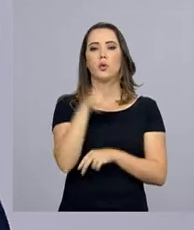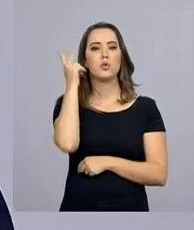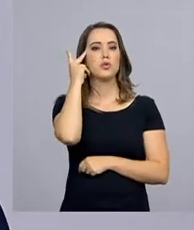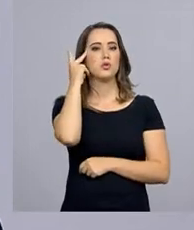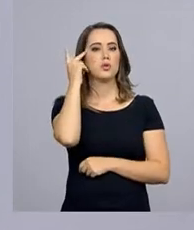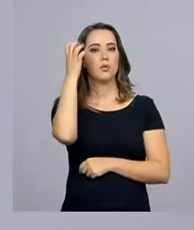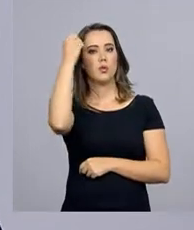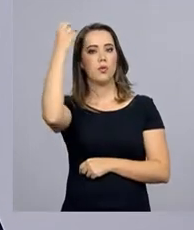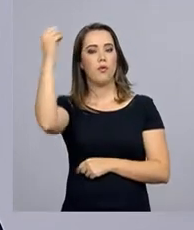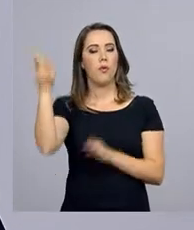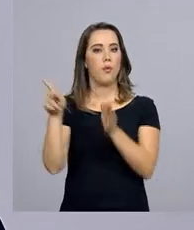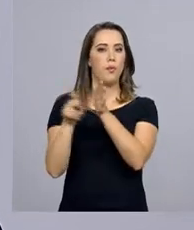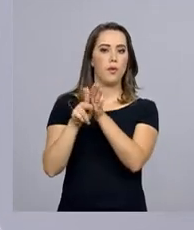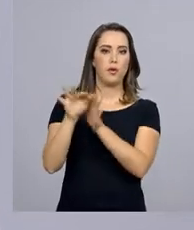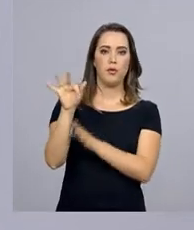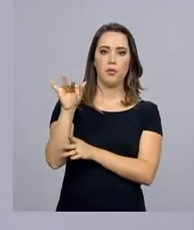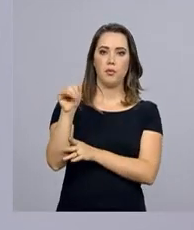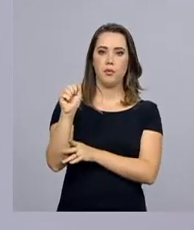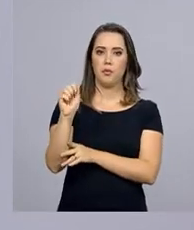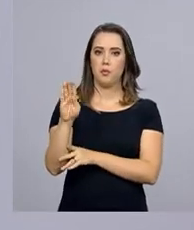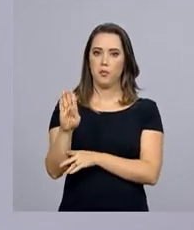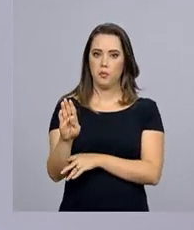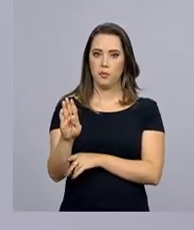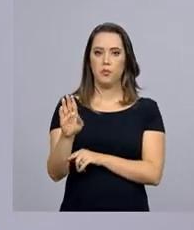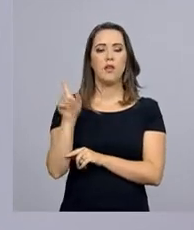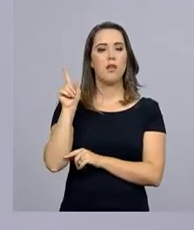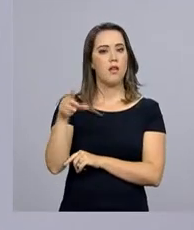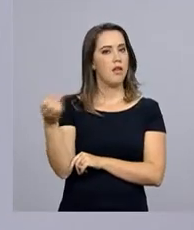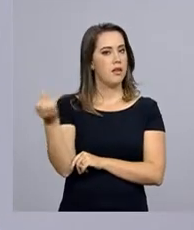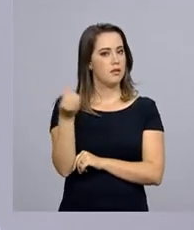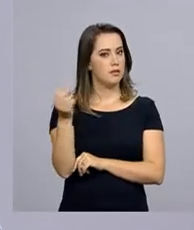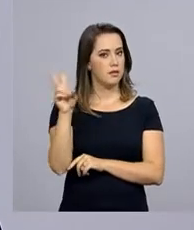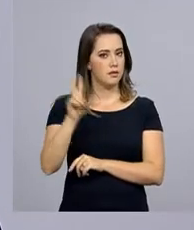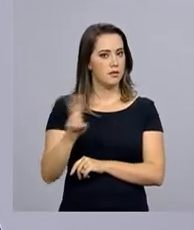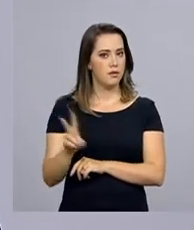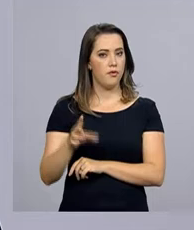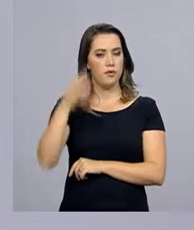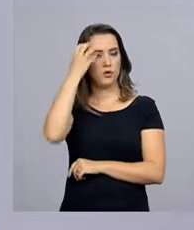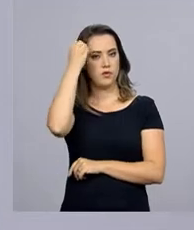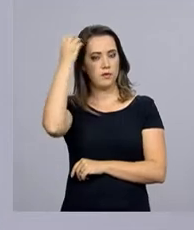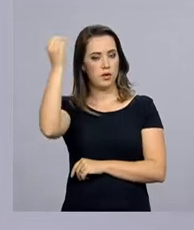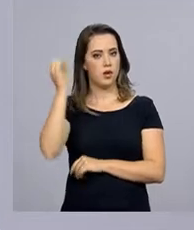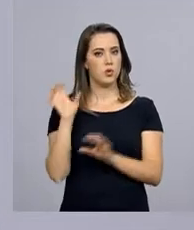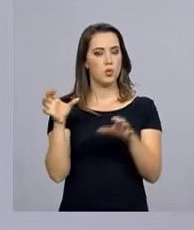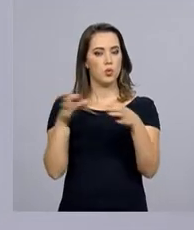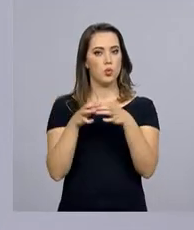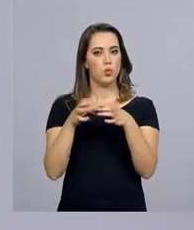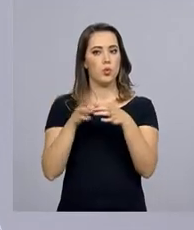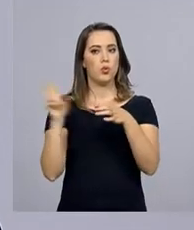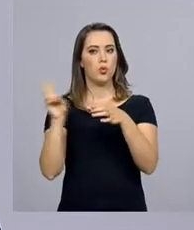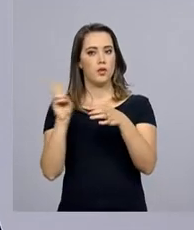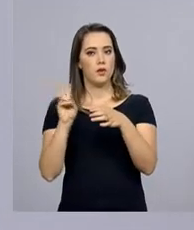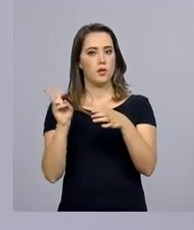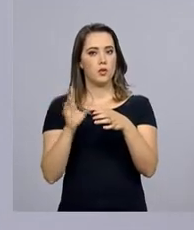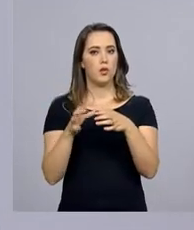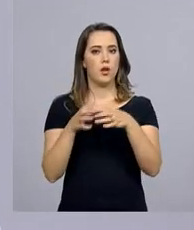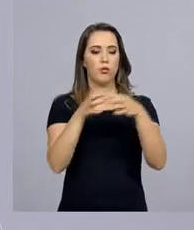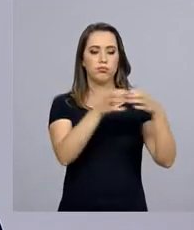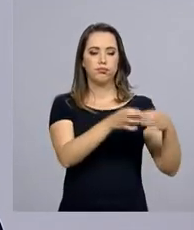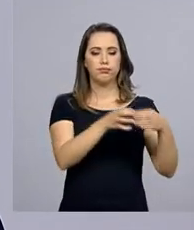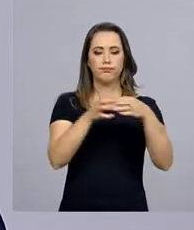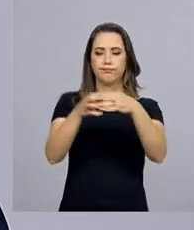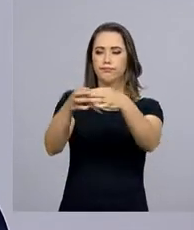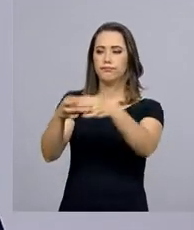no voo da Força Aérea Brasileira. Essa é a sexta etapa do processo de interiorização que ocorre de forma voluntária.